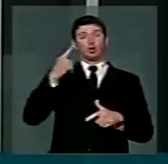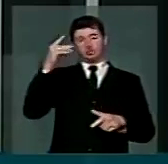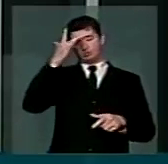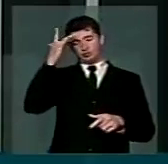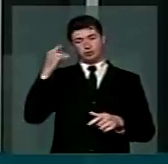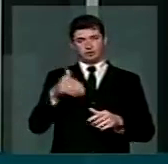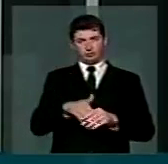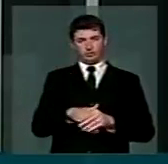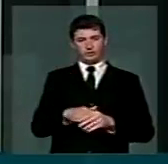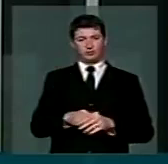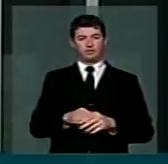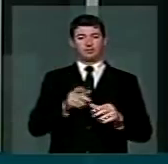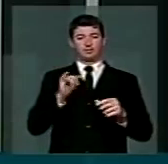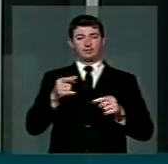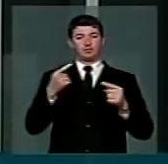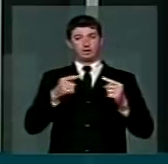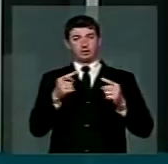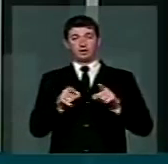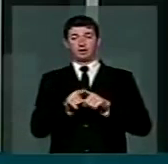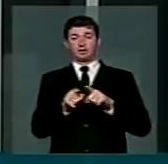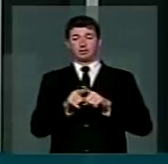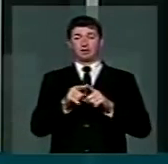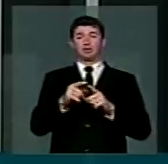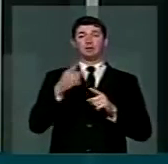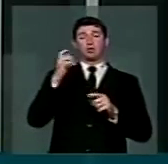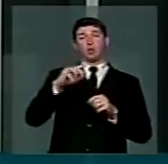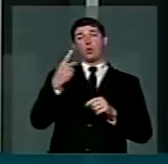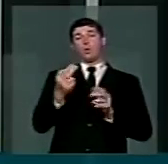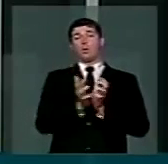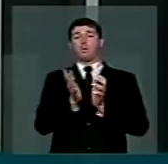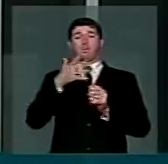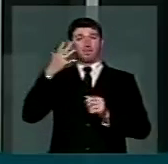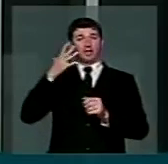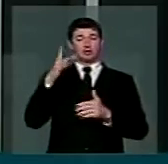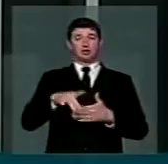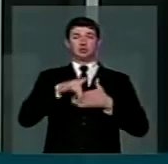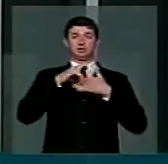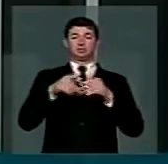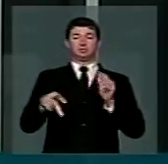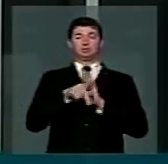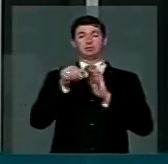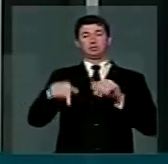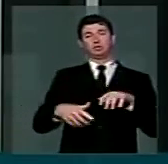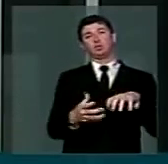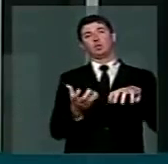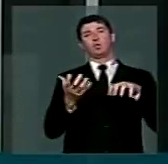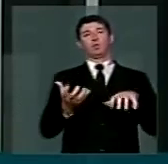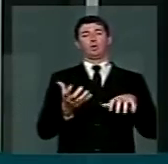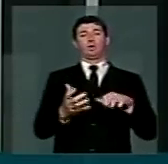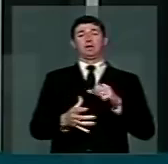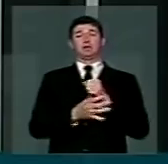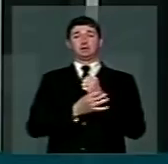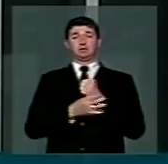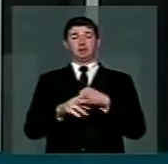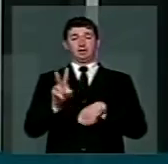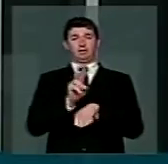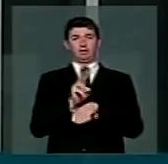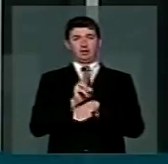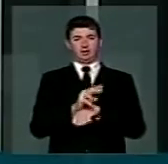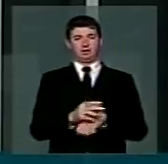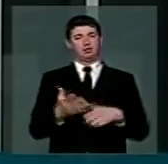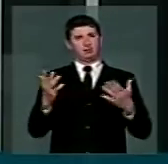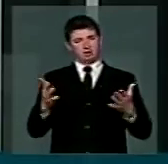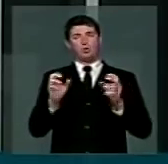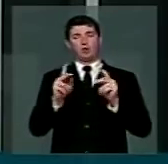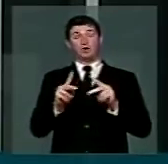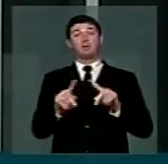mediante provocação da respectiva mesa ou de partido político representado no Congresso Nacional, assegurada ampla defesa. Muito